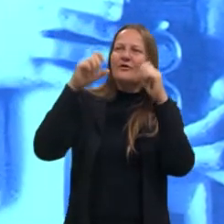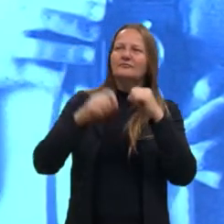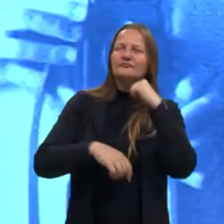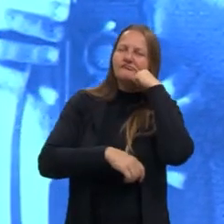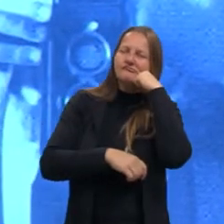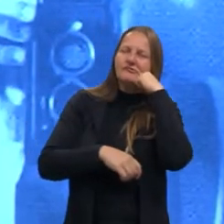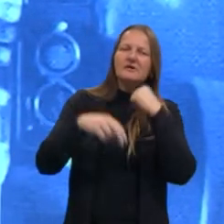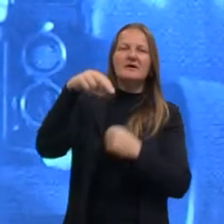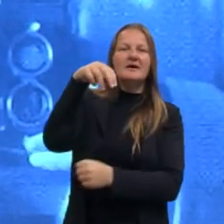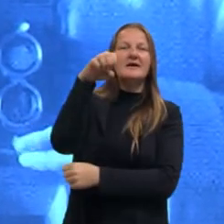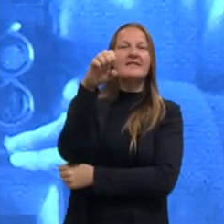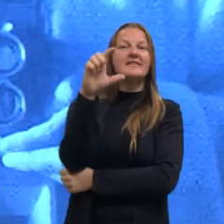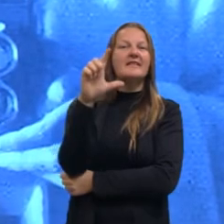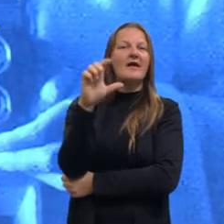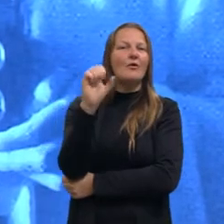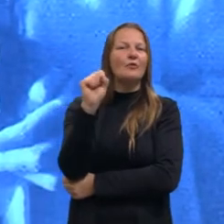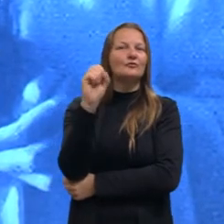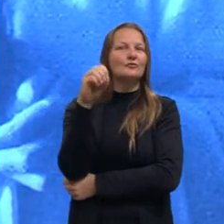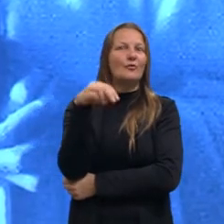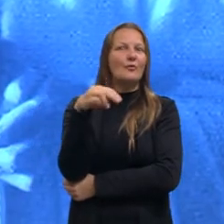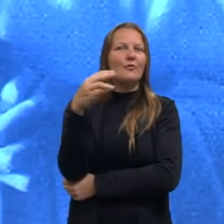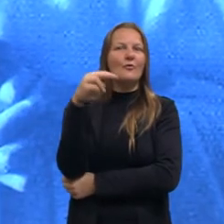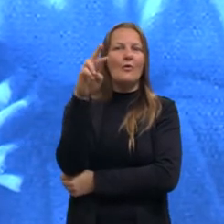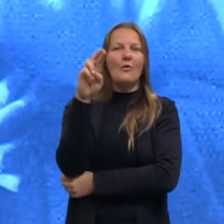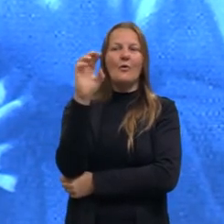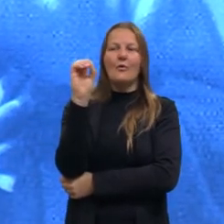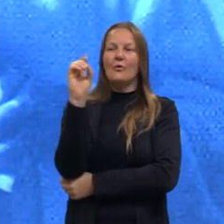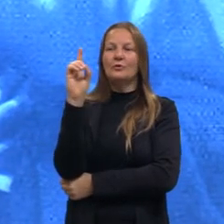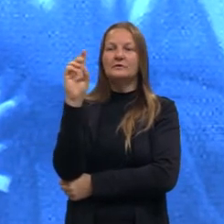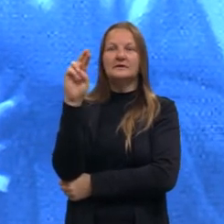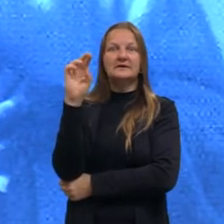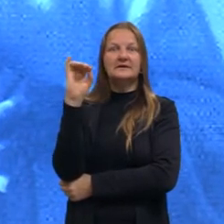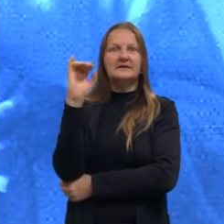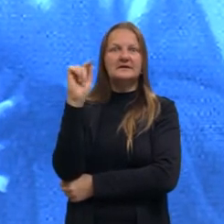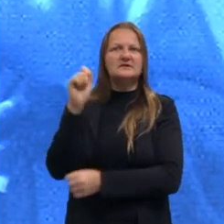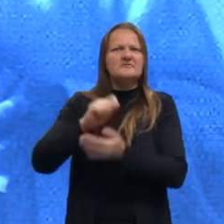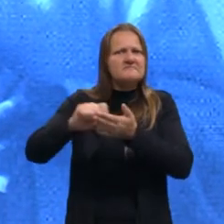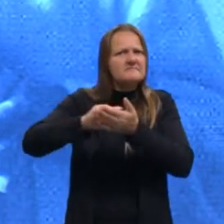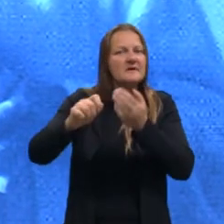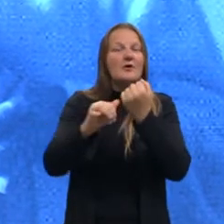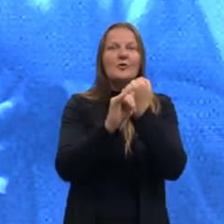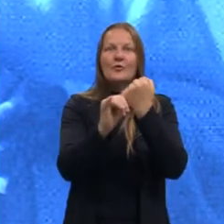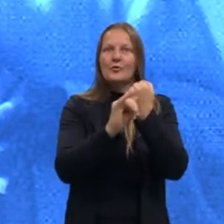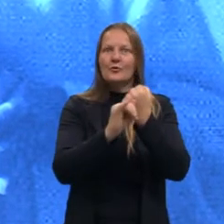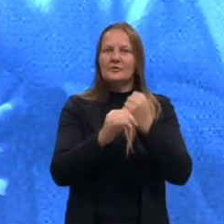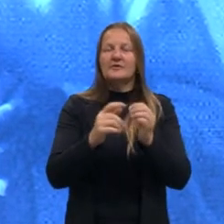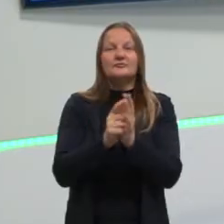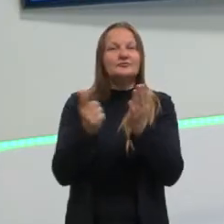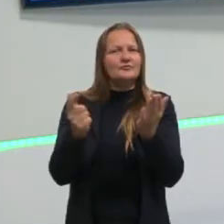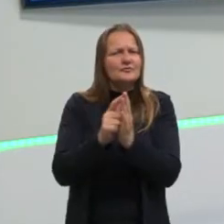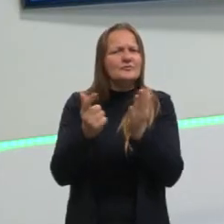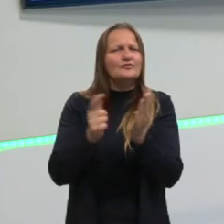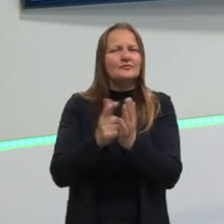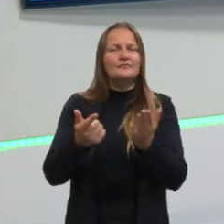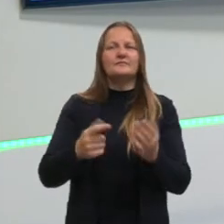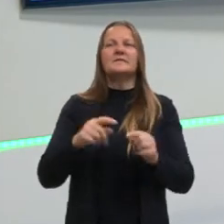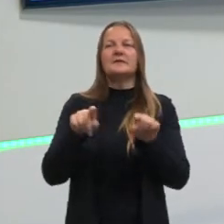Nelson Rodrigues, tá? Mais dois autores aí que começam nesse meio jornalístico. Além deles,